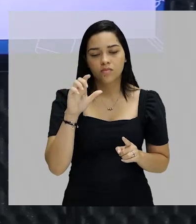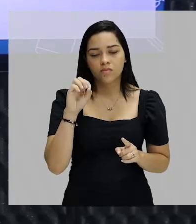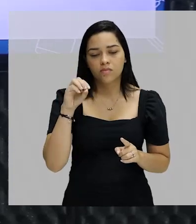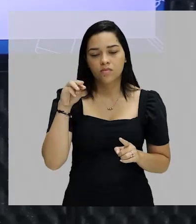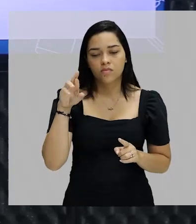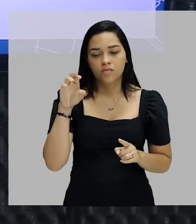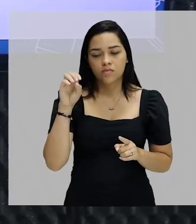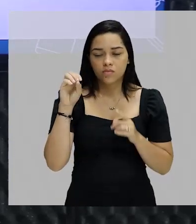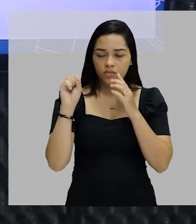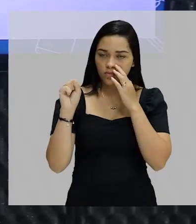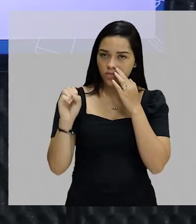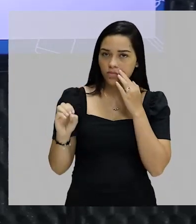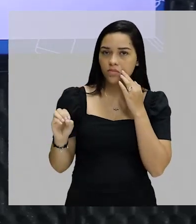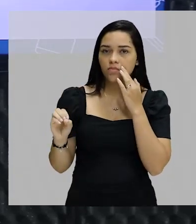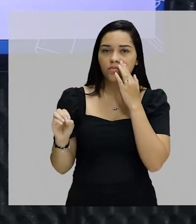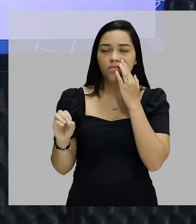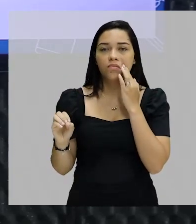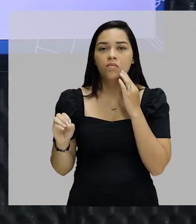Cesare Lombroso.